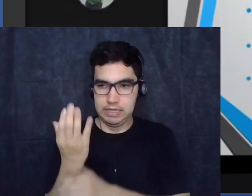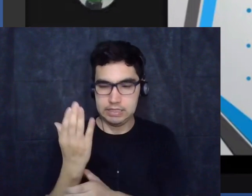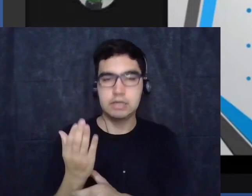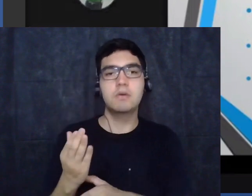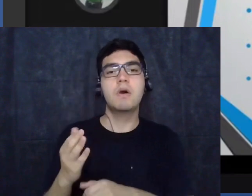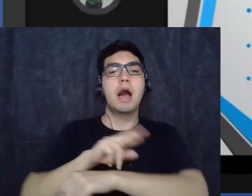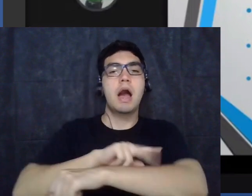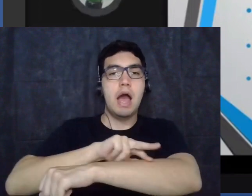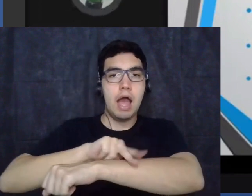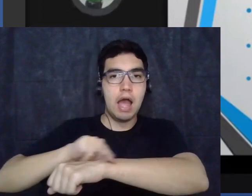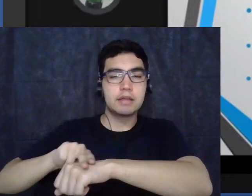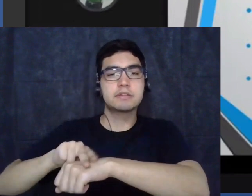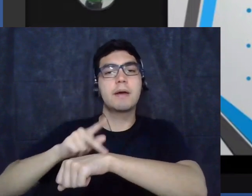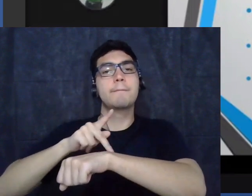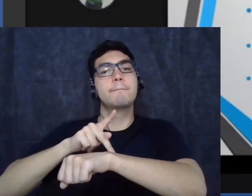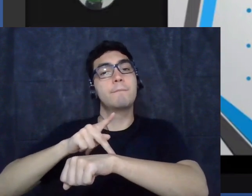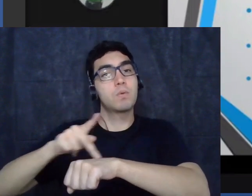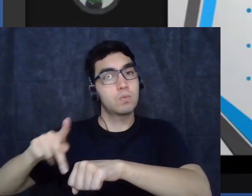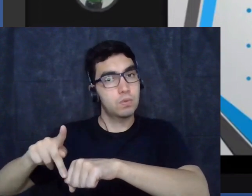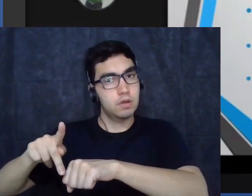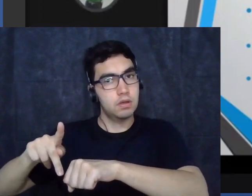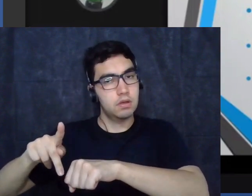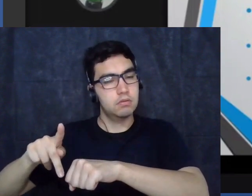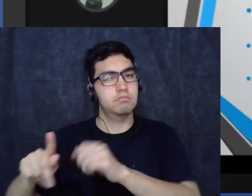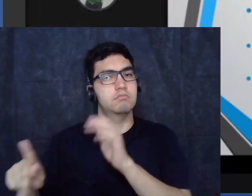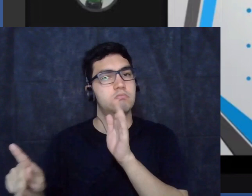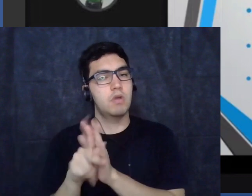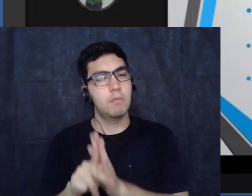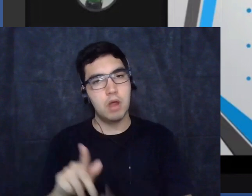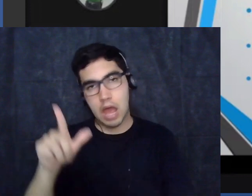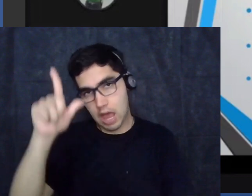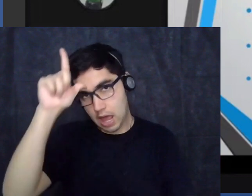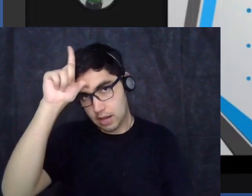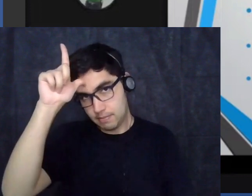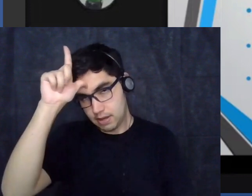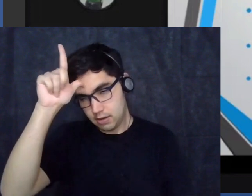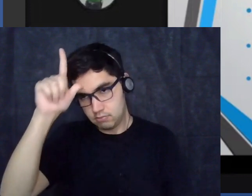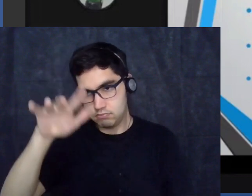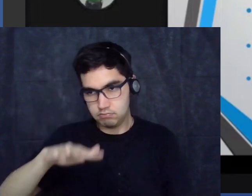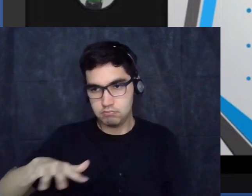dos alemães indignos de viver